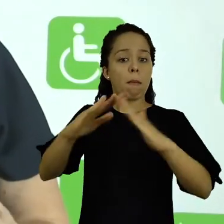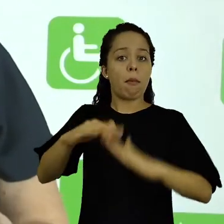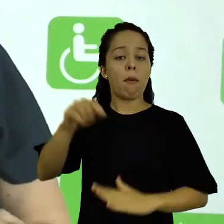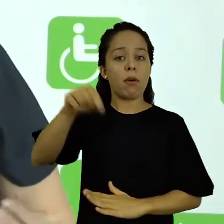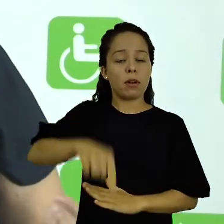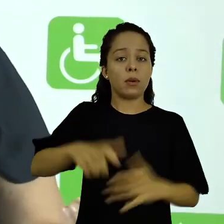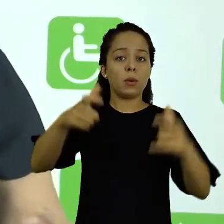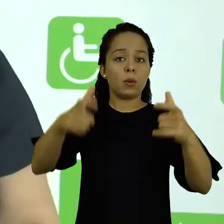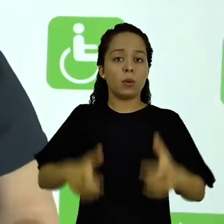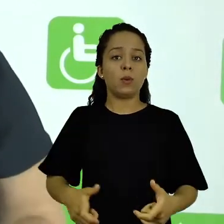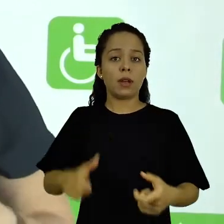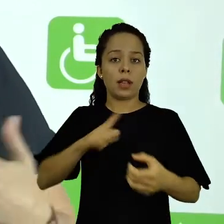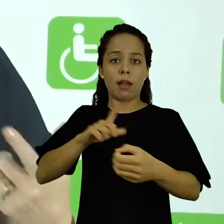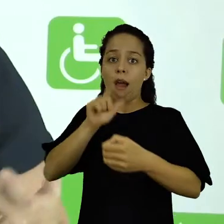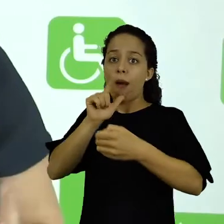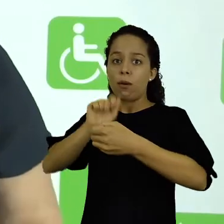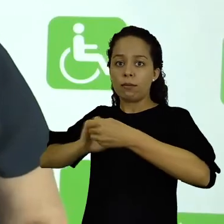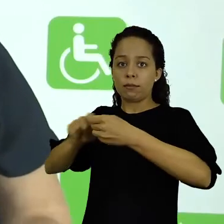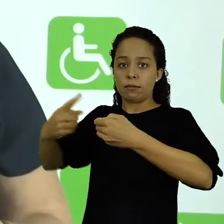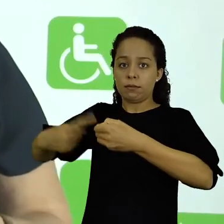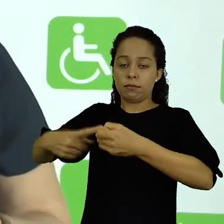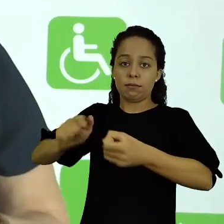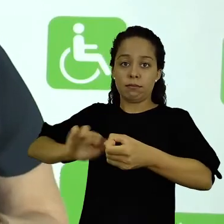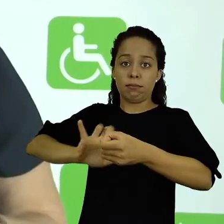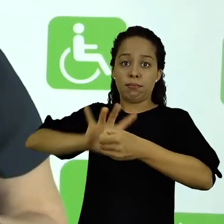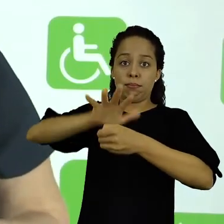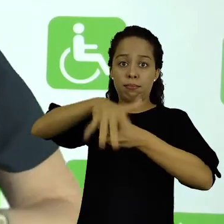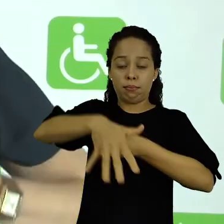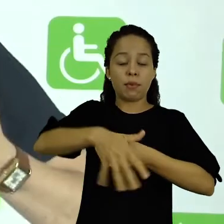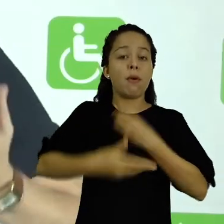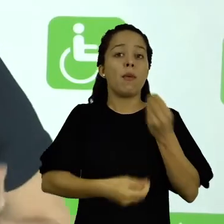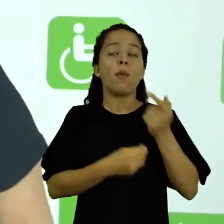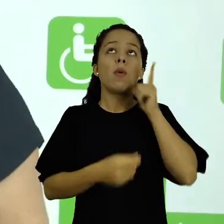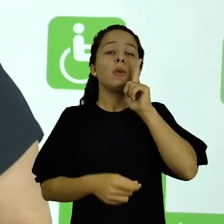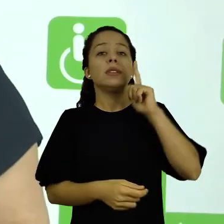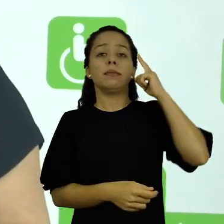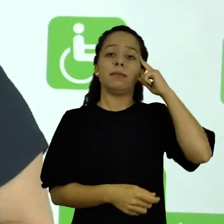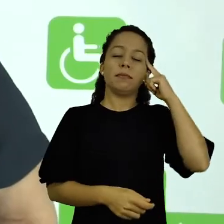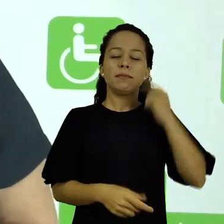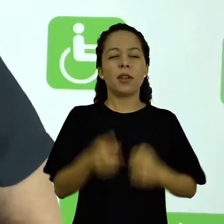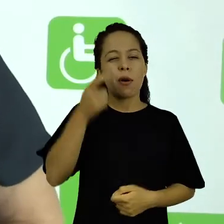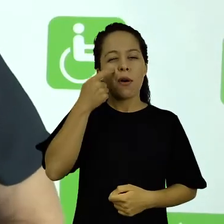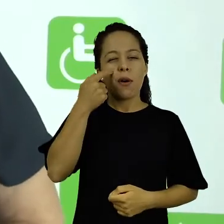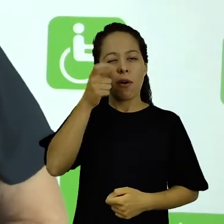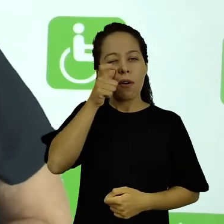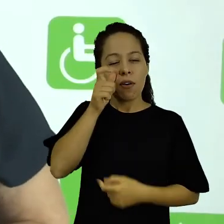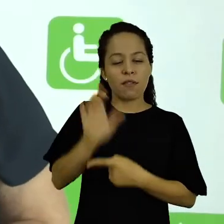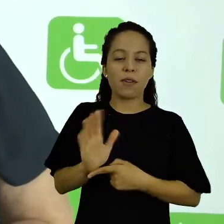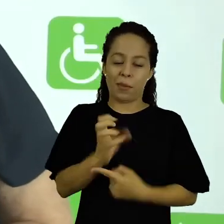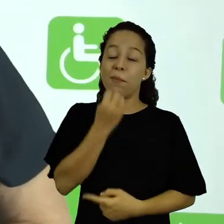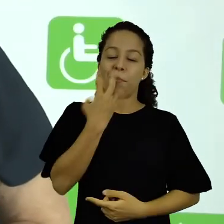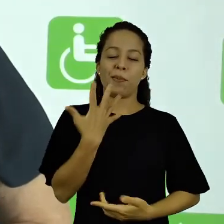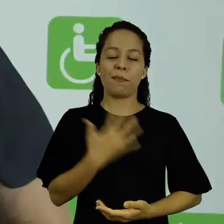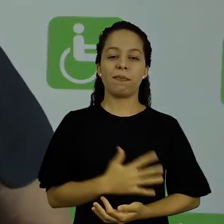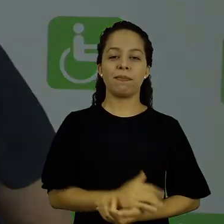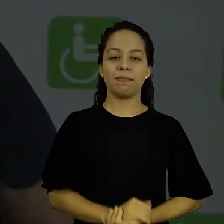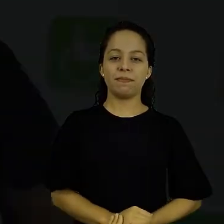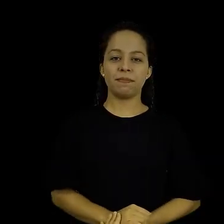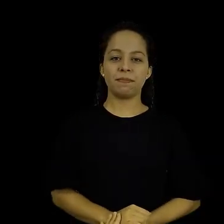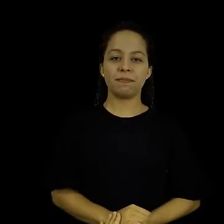para que consigam reverter essa situação. Assismo, é muito bom.